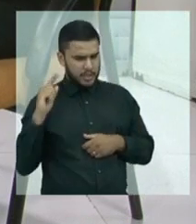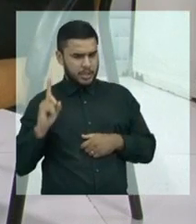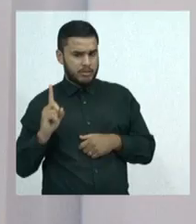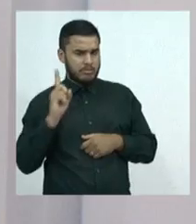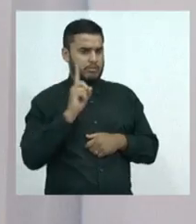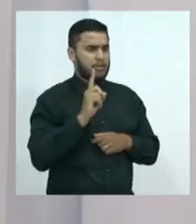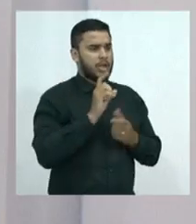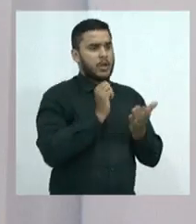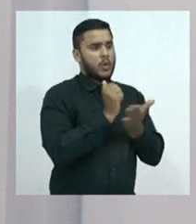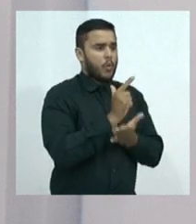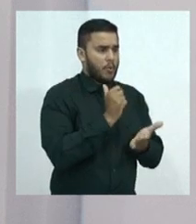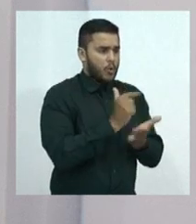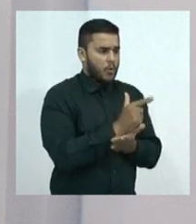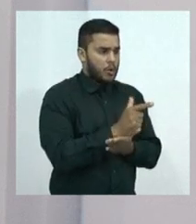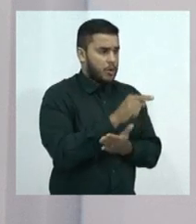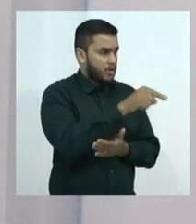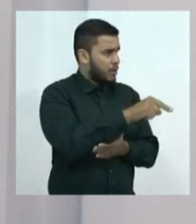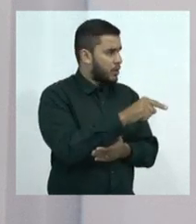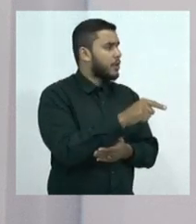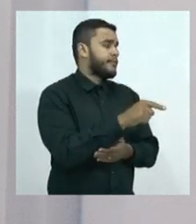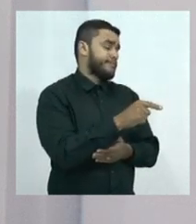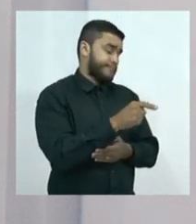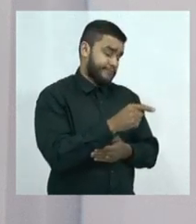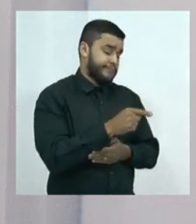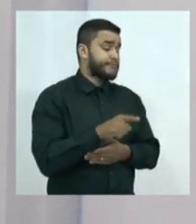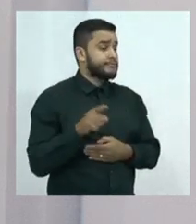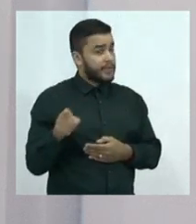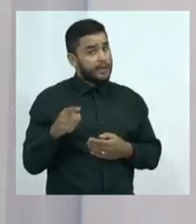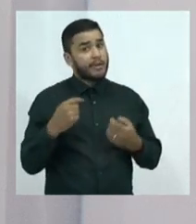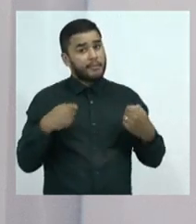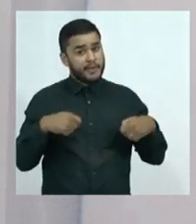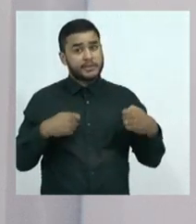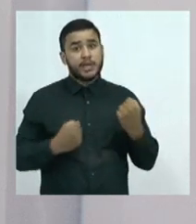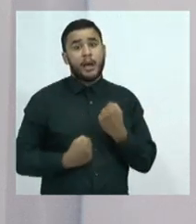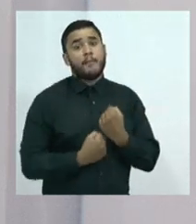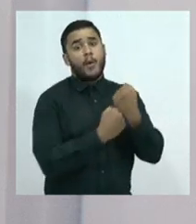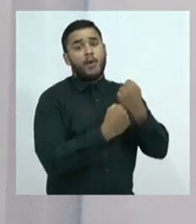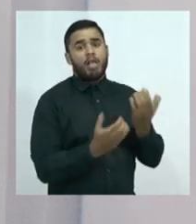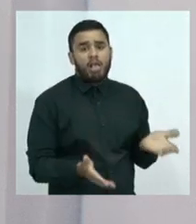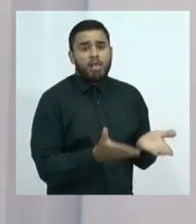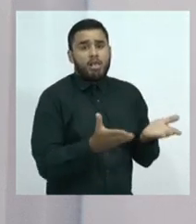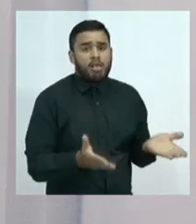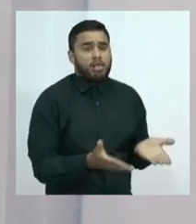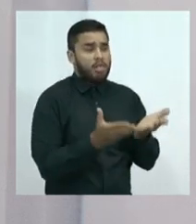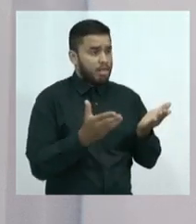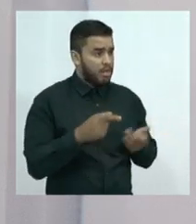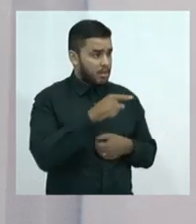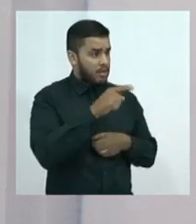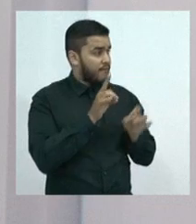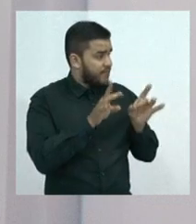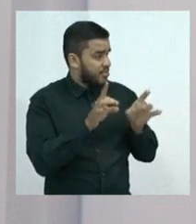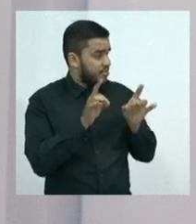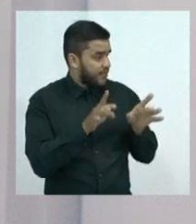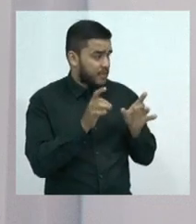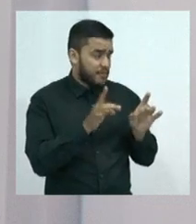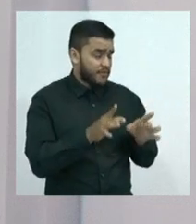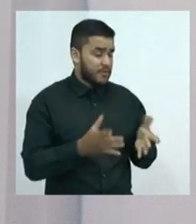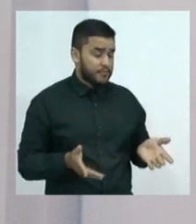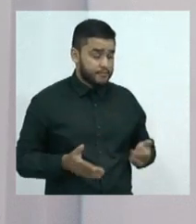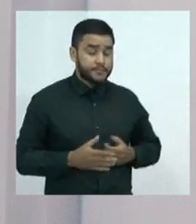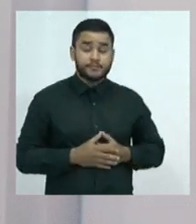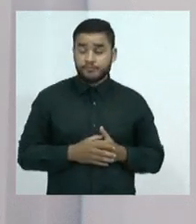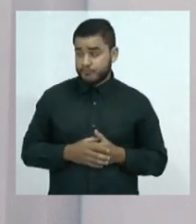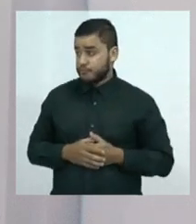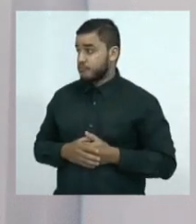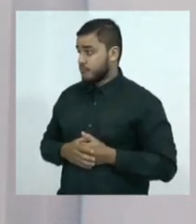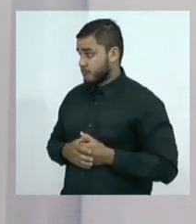usuário realmente não existe o vendedor, sem demanda não existe a oferta. Mas, assim, a lei de drogas, ela fala no seu artigo